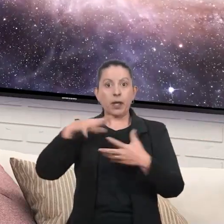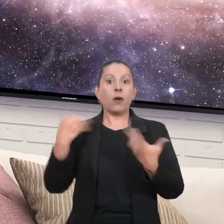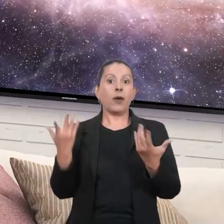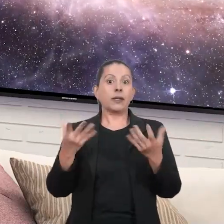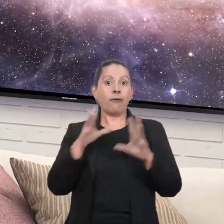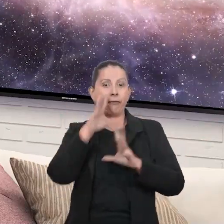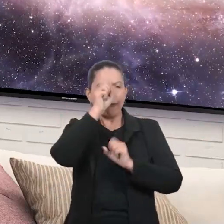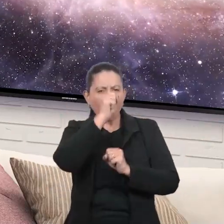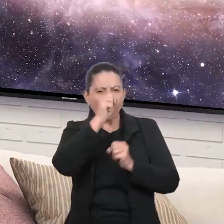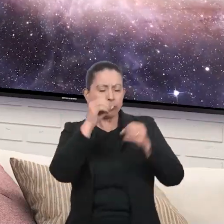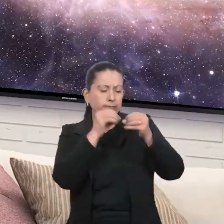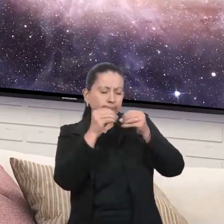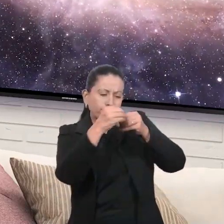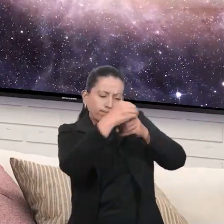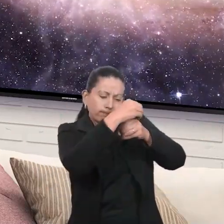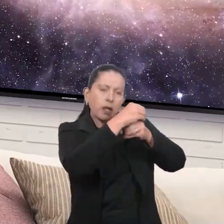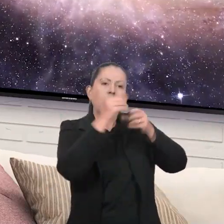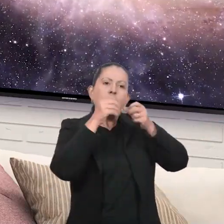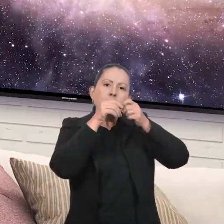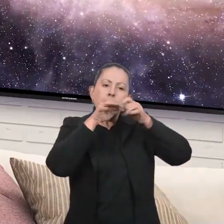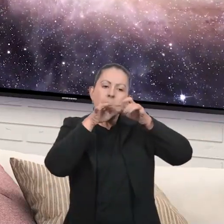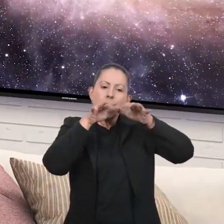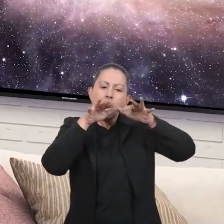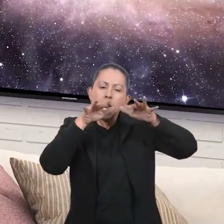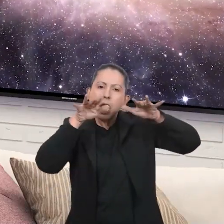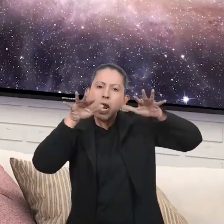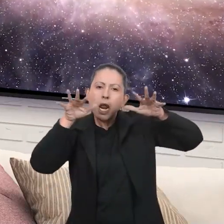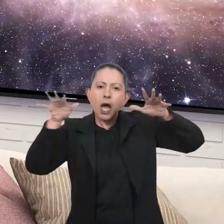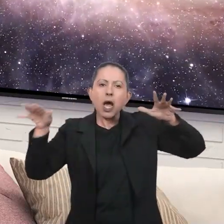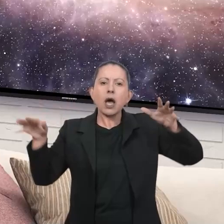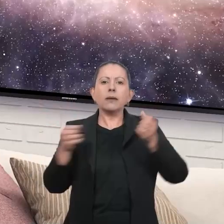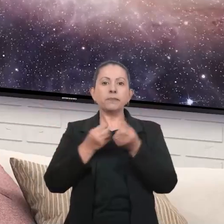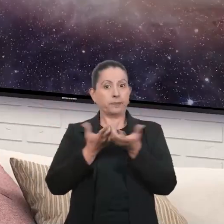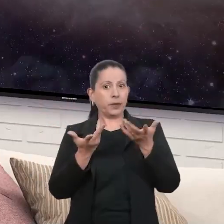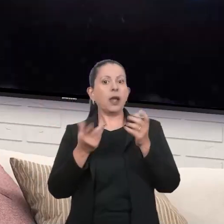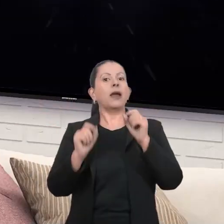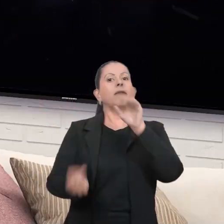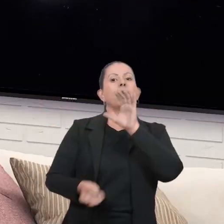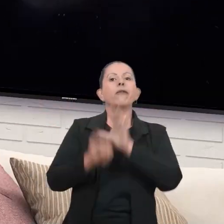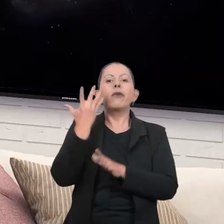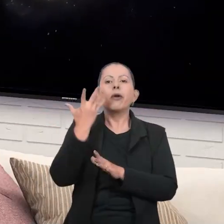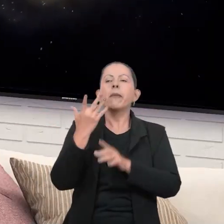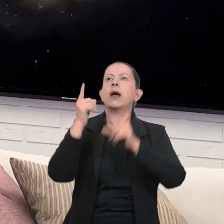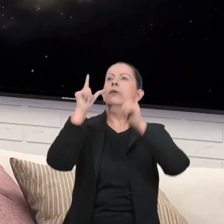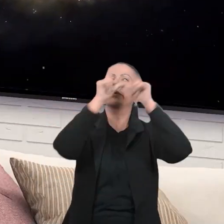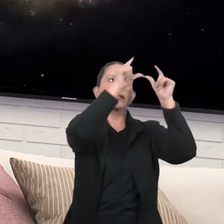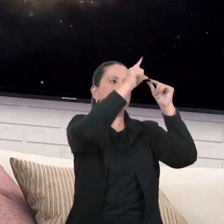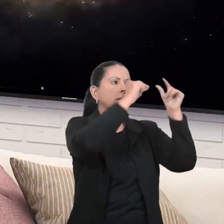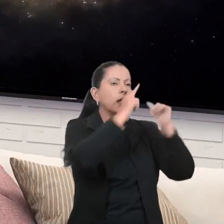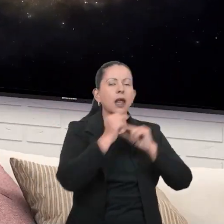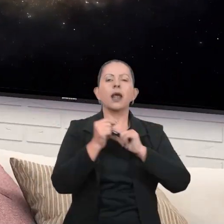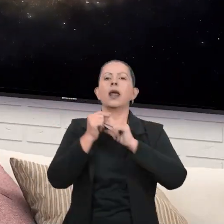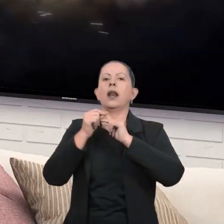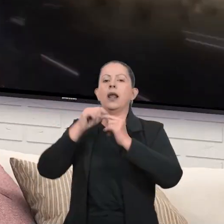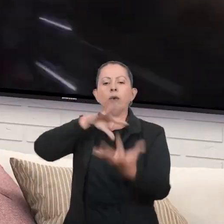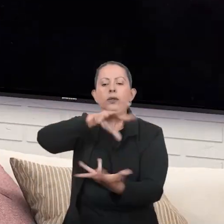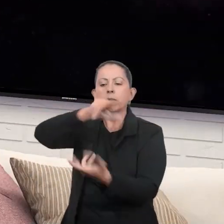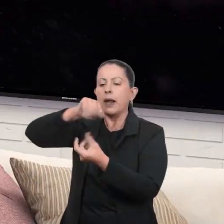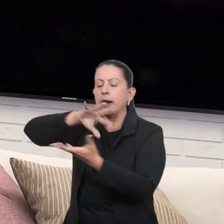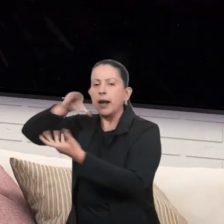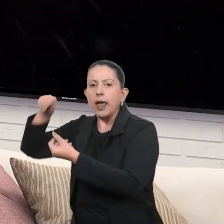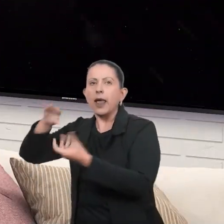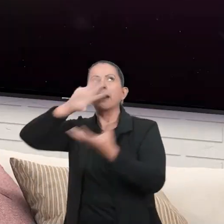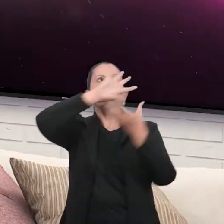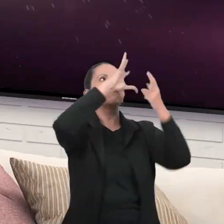molecular foi aglutinando essas partículas de poeira e formando as estrelas, os planetas,